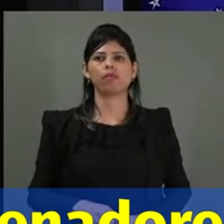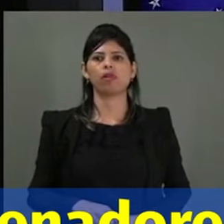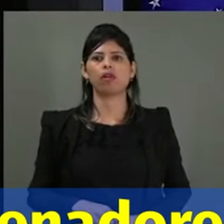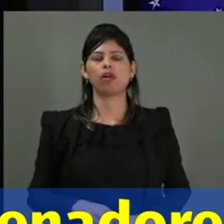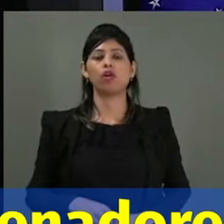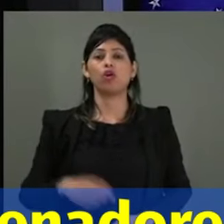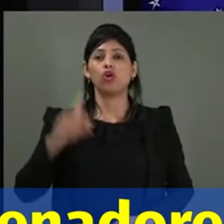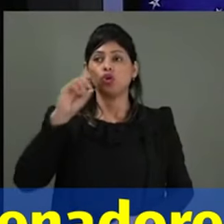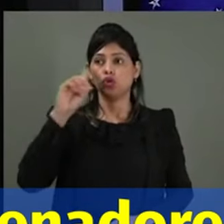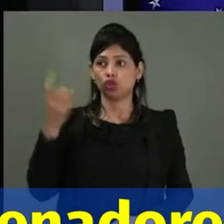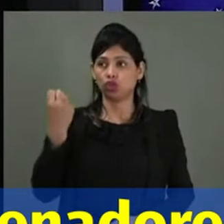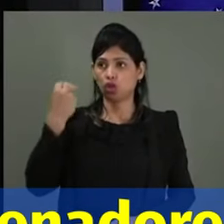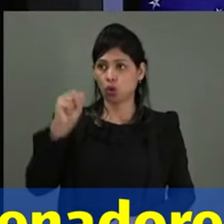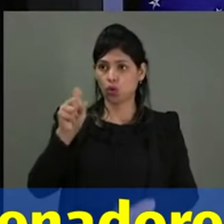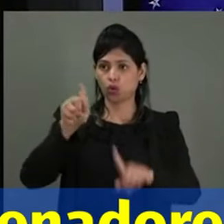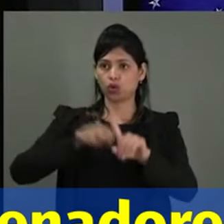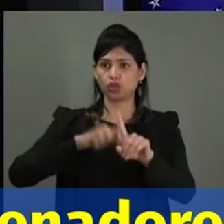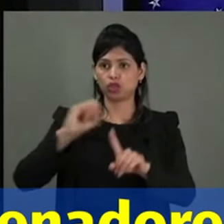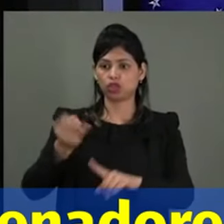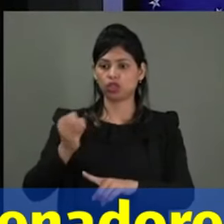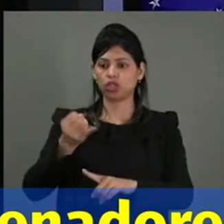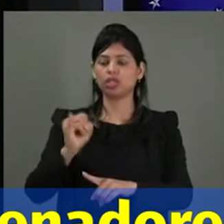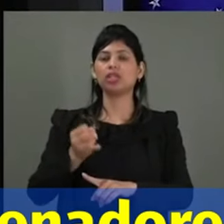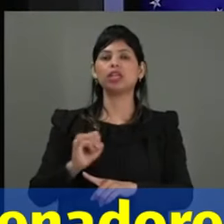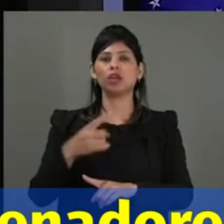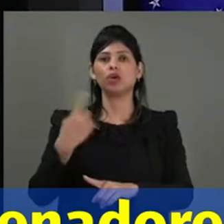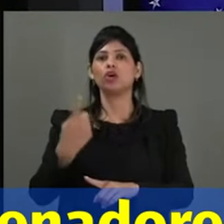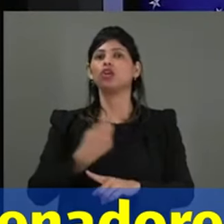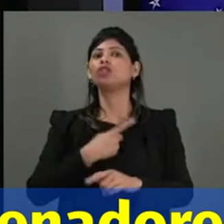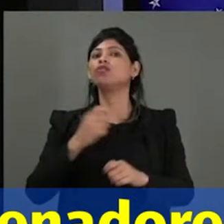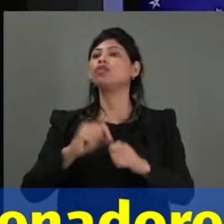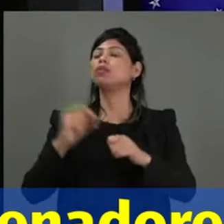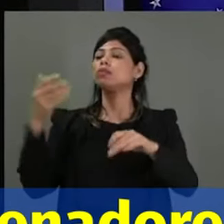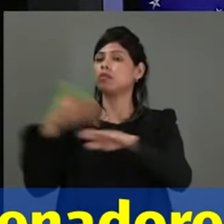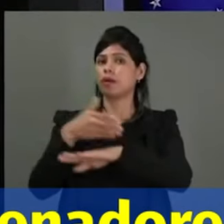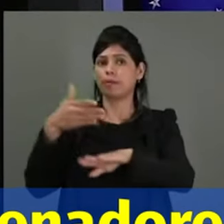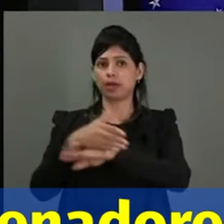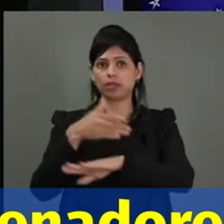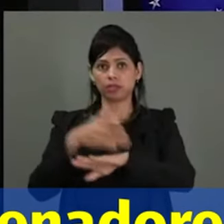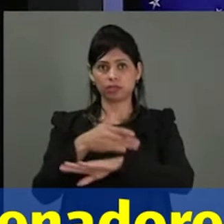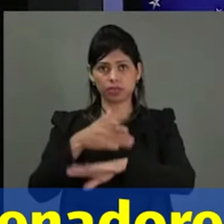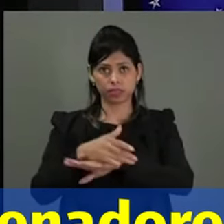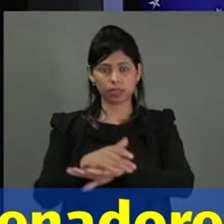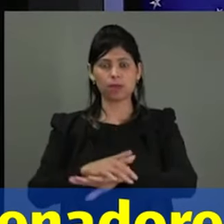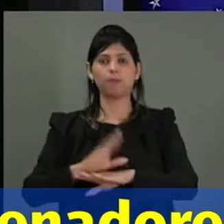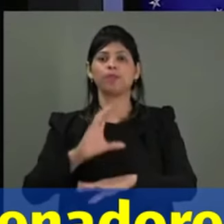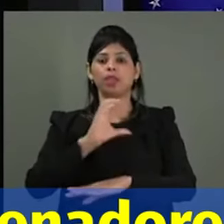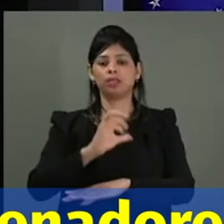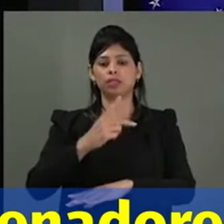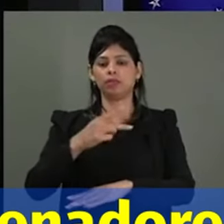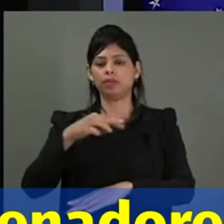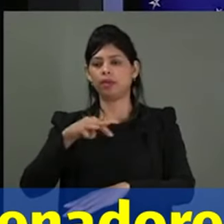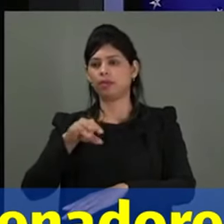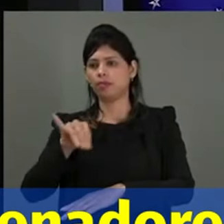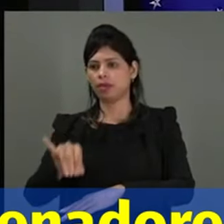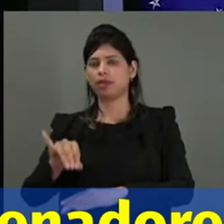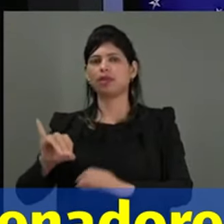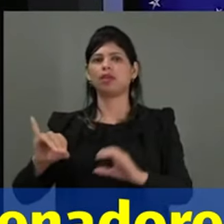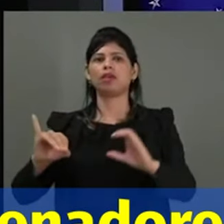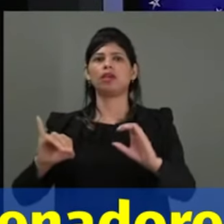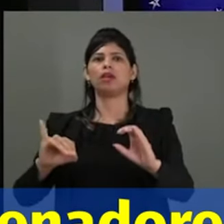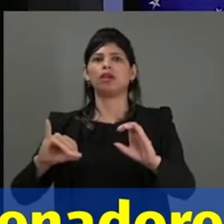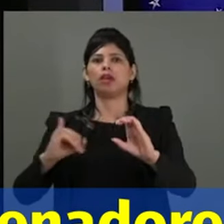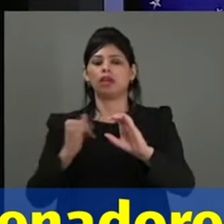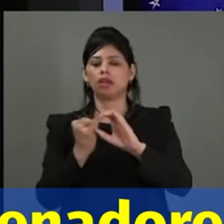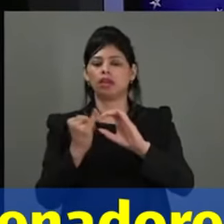8 de janeiro. Nós participamos da CPMI, que